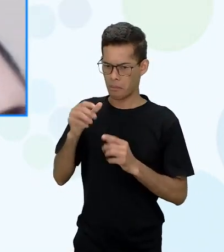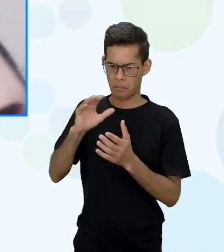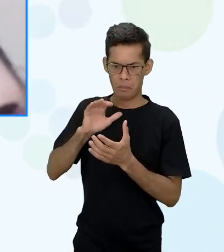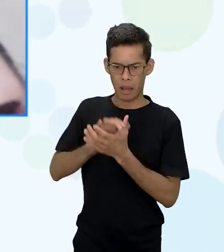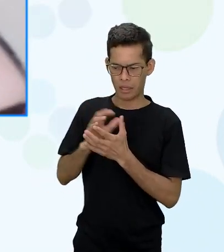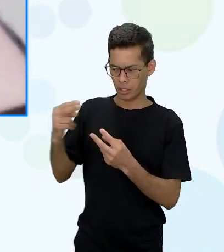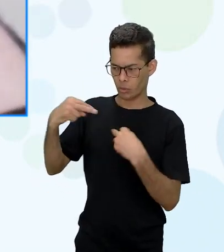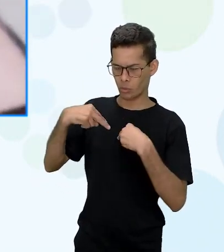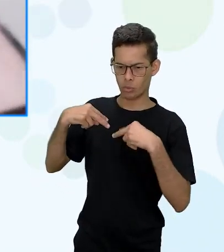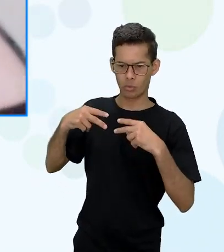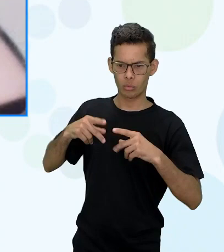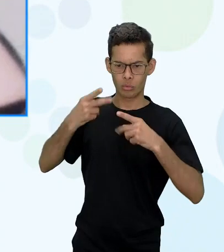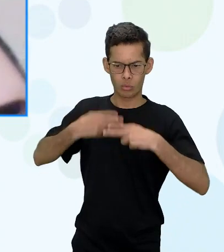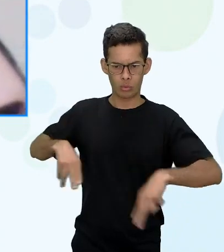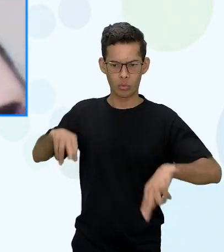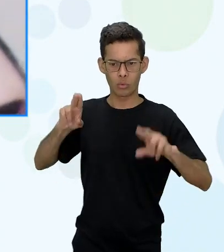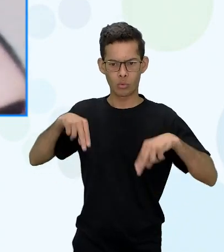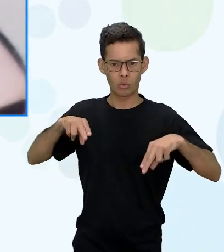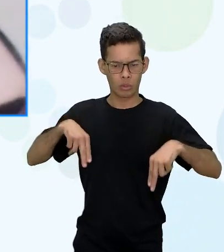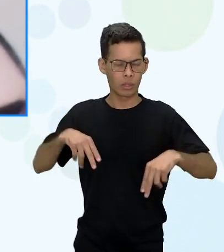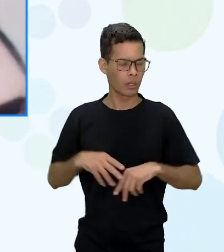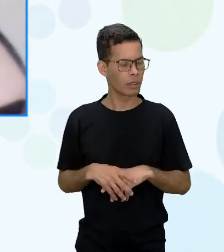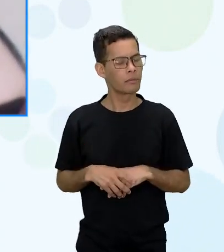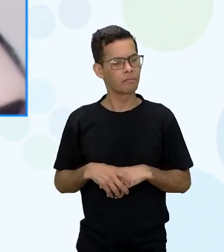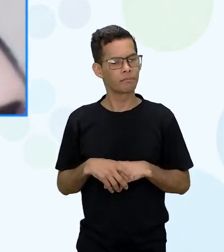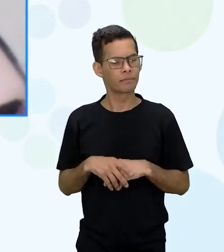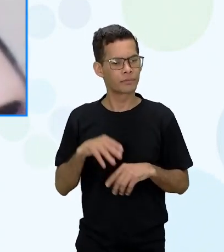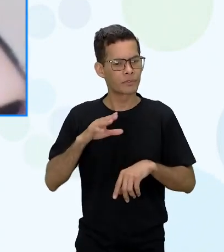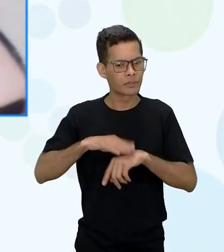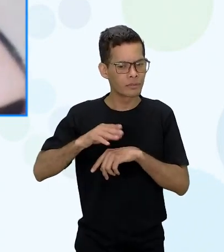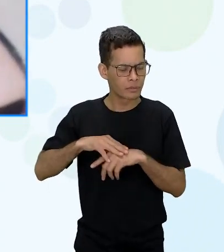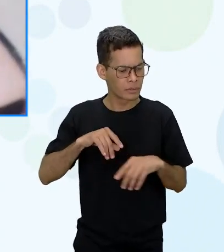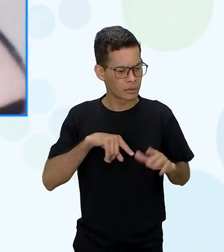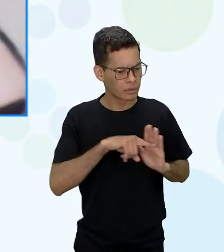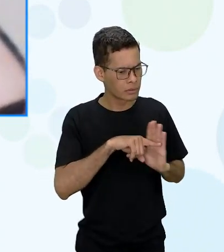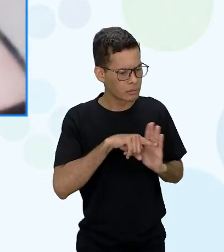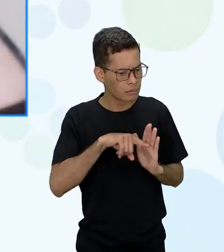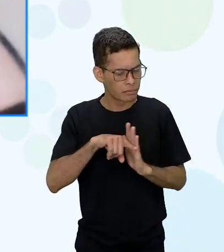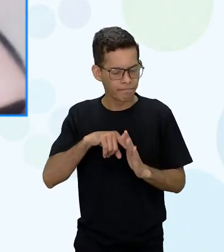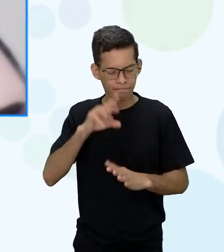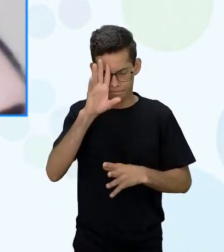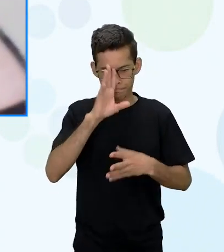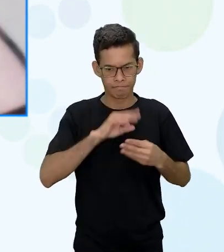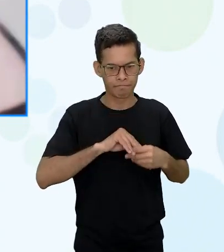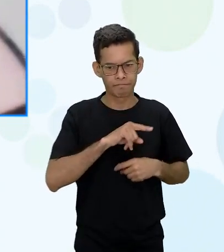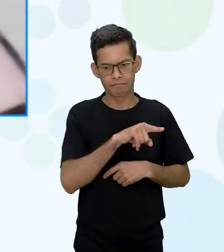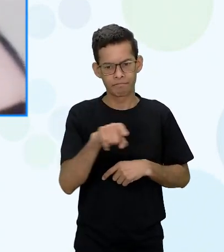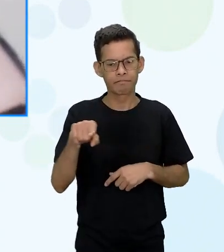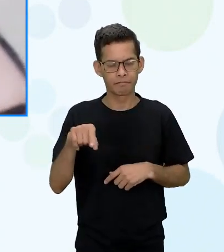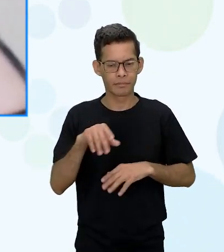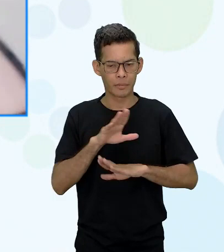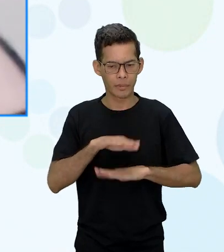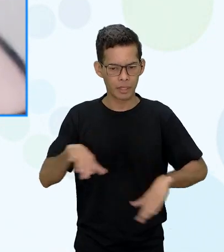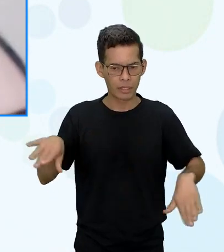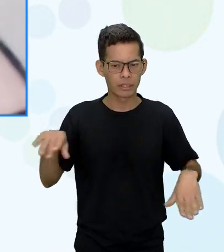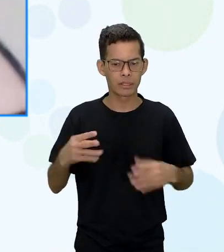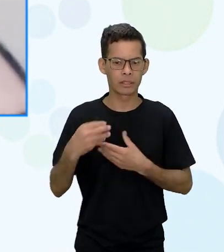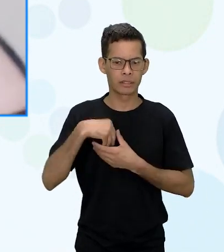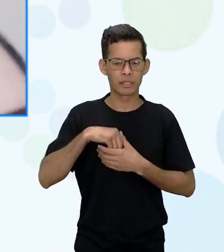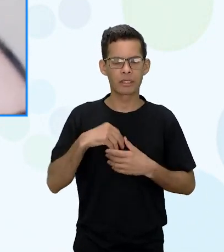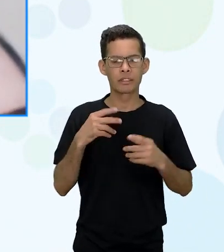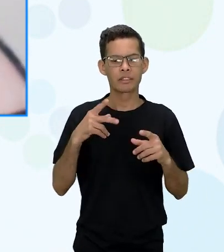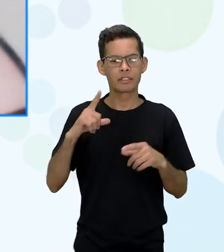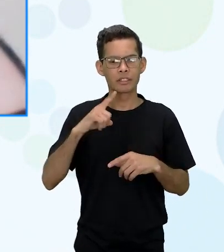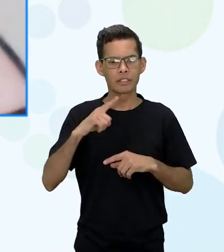-versa e né acabou examinando e concluiu que realmente as crianças estavam enfeitiçadas né